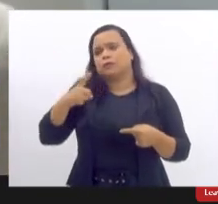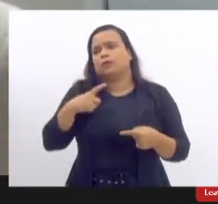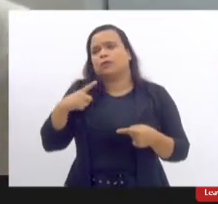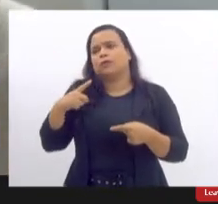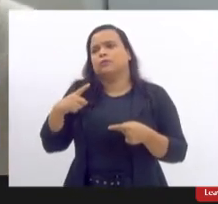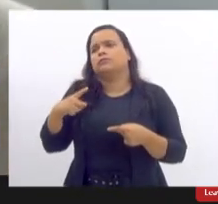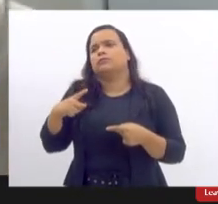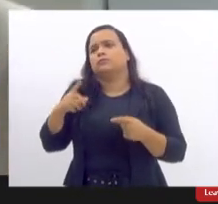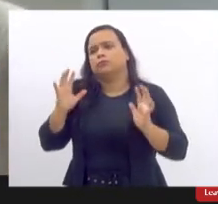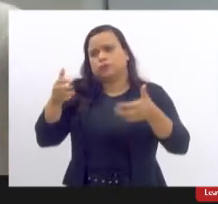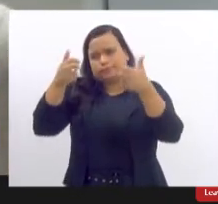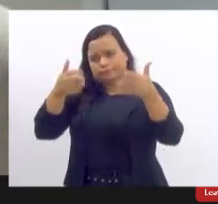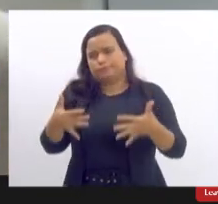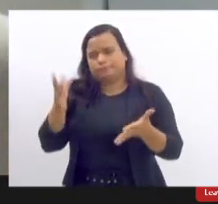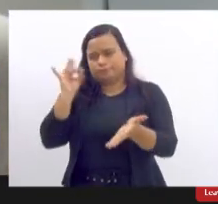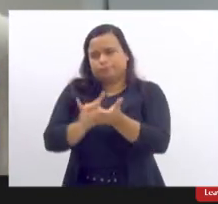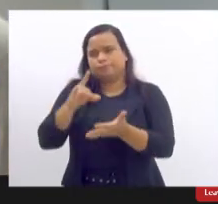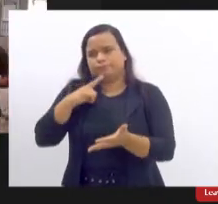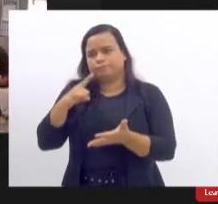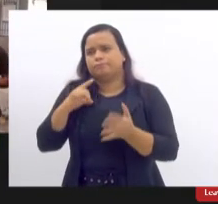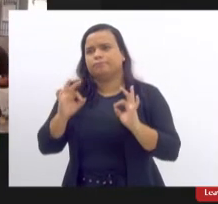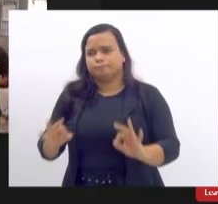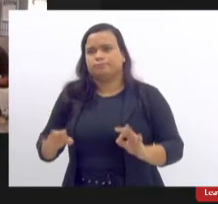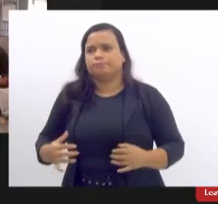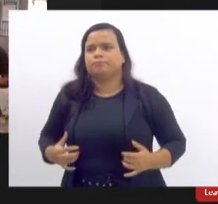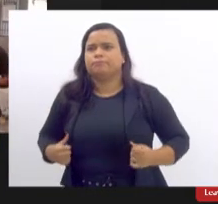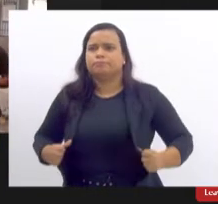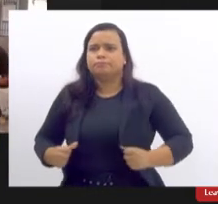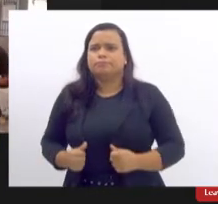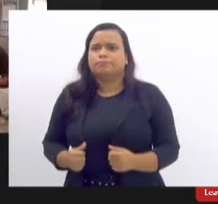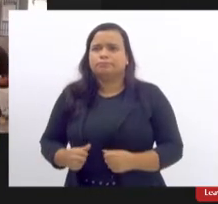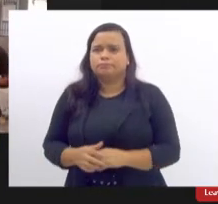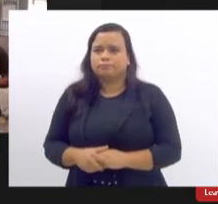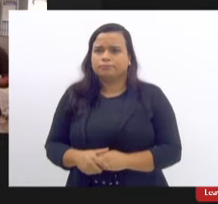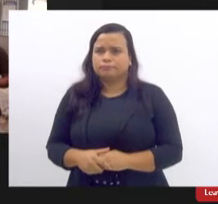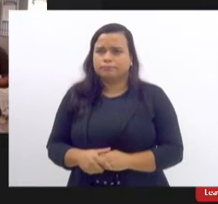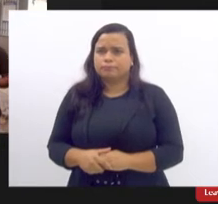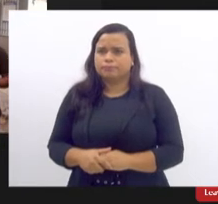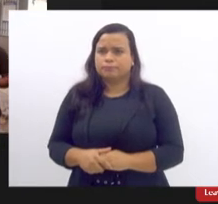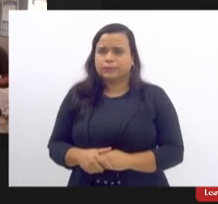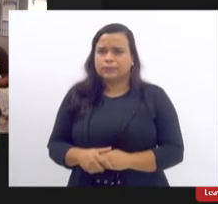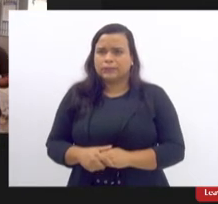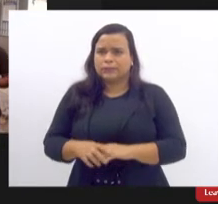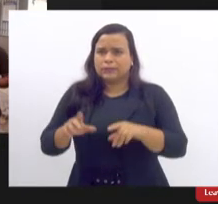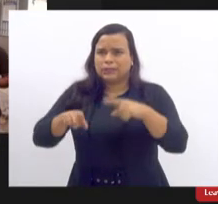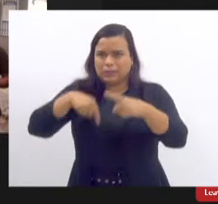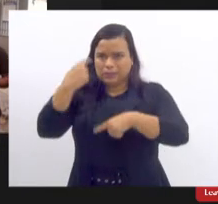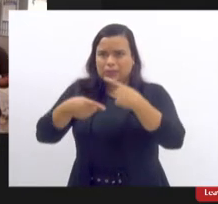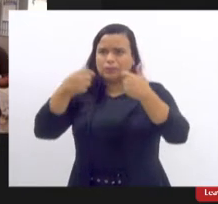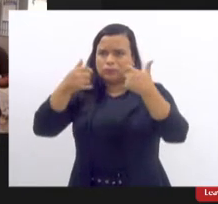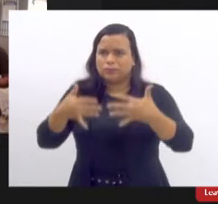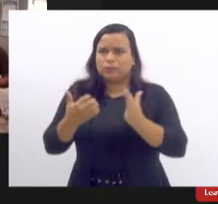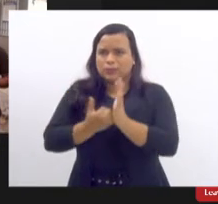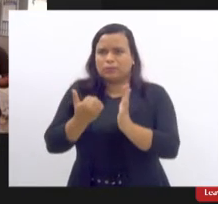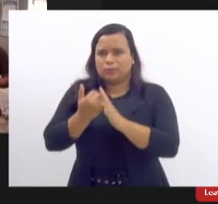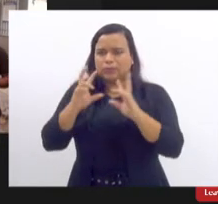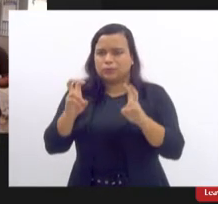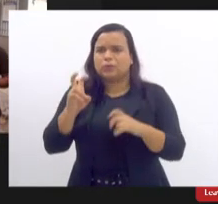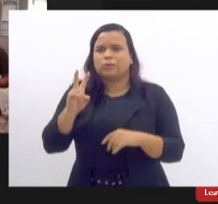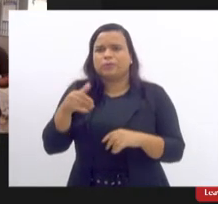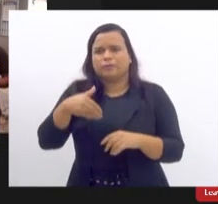reguladora dele já foi falando há algum tempo bom depois a gente vai circular voltar a falar desses temas eu queria